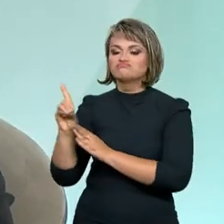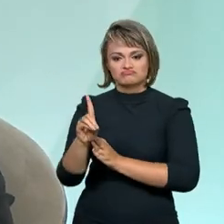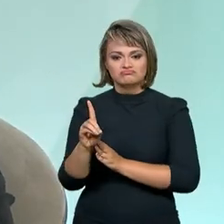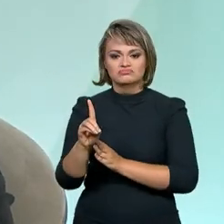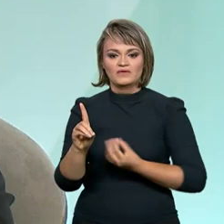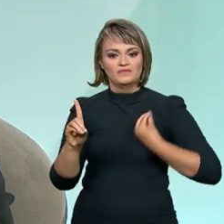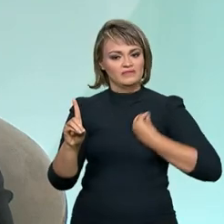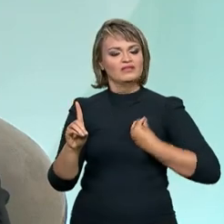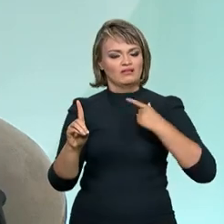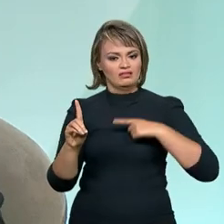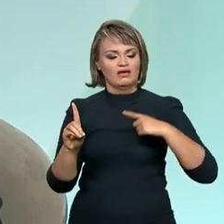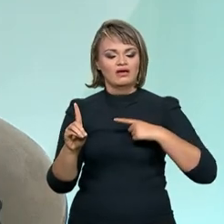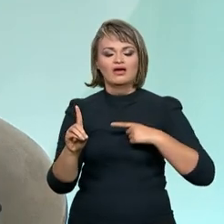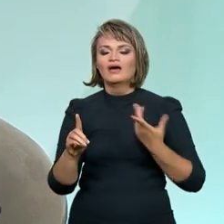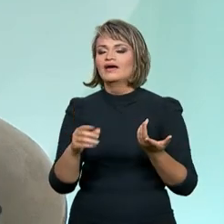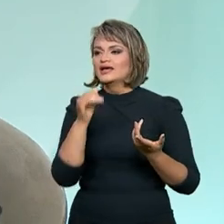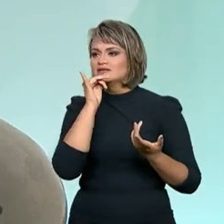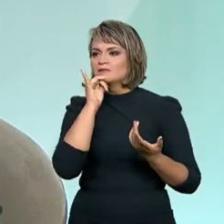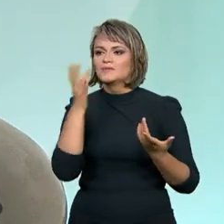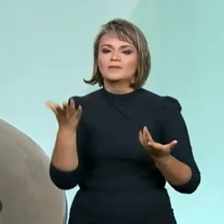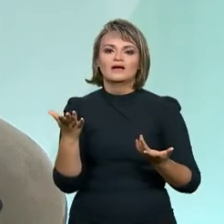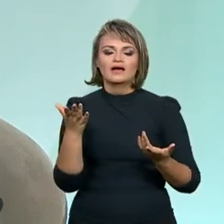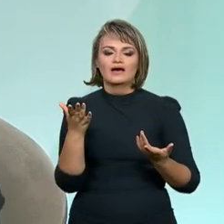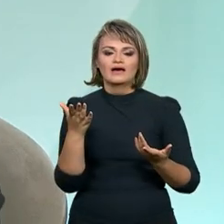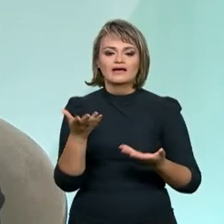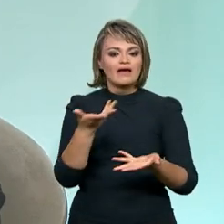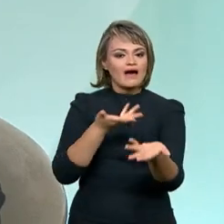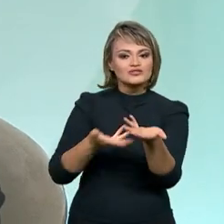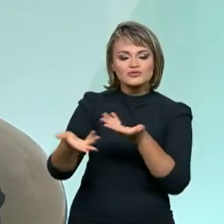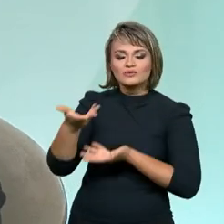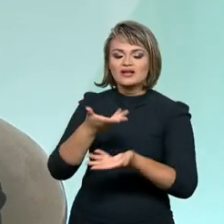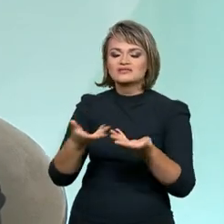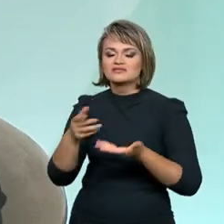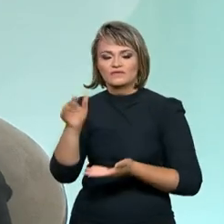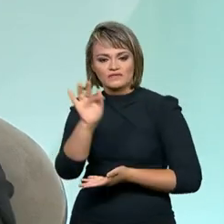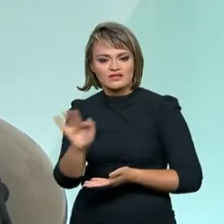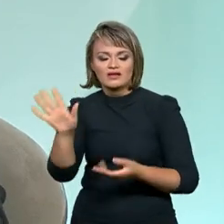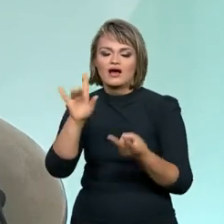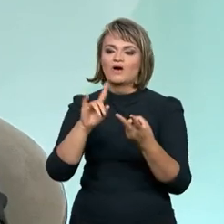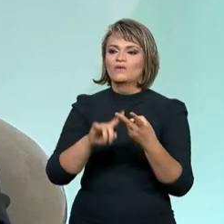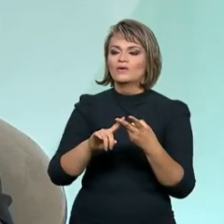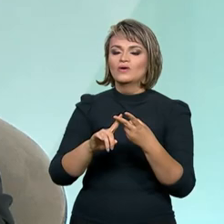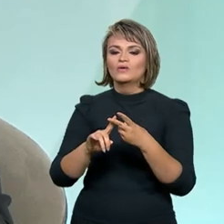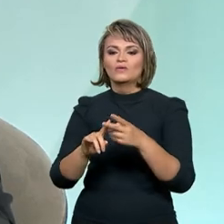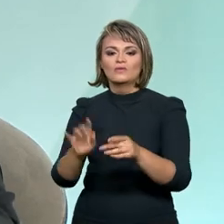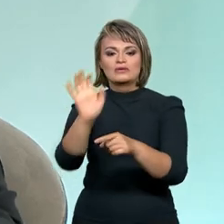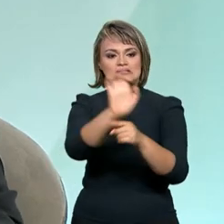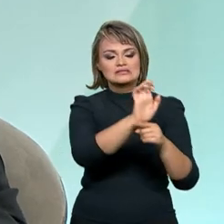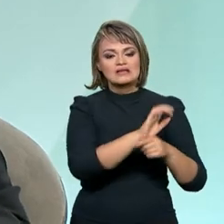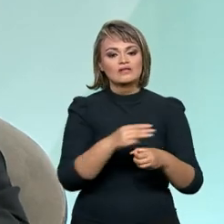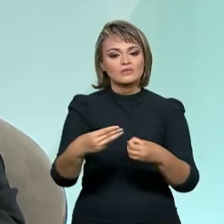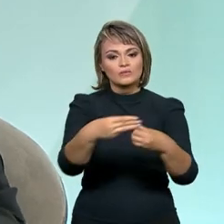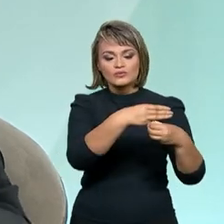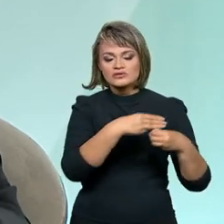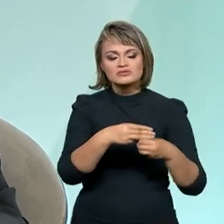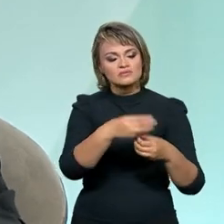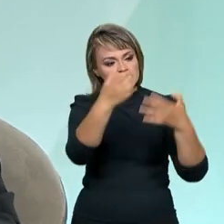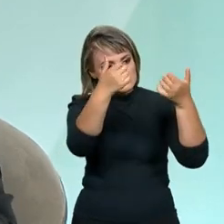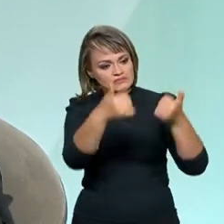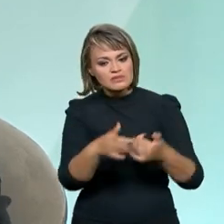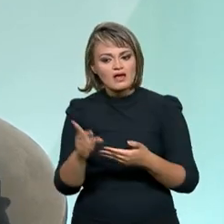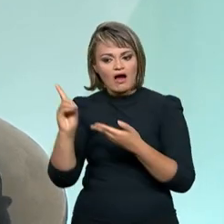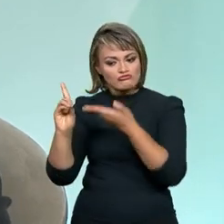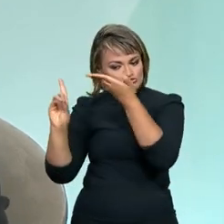isso de várias maneiras. Nós fazemos isso através da articulação federativa, com os estados e municípios, para que esses